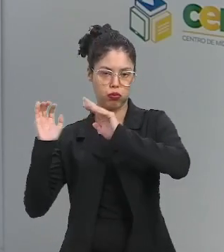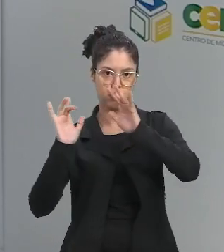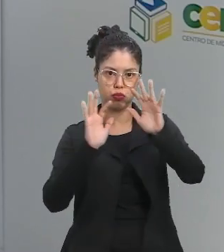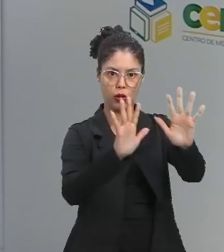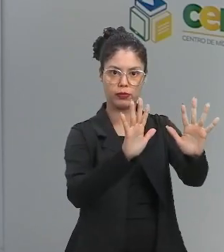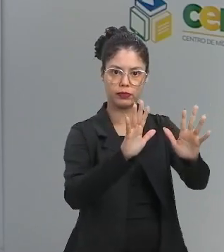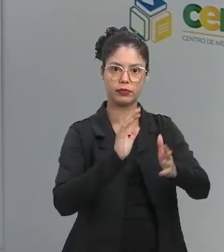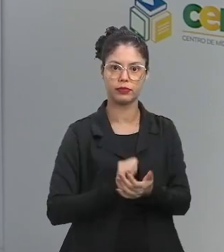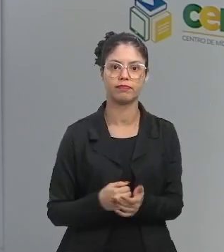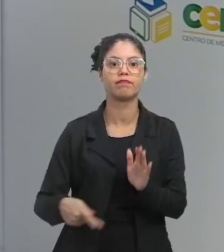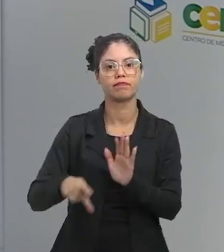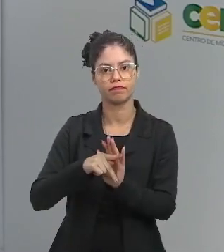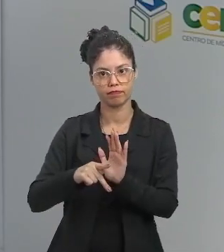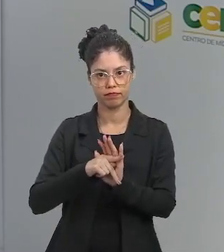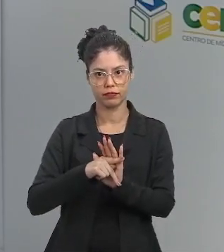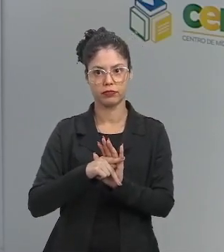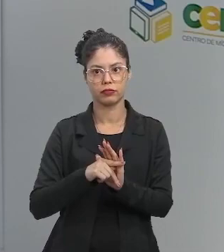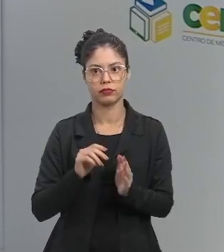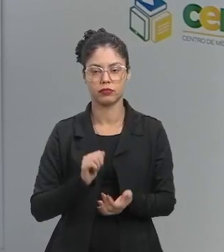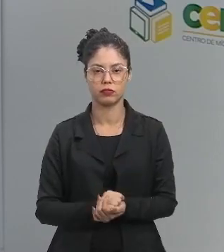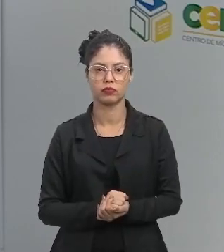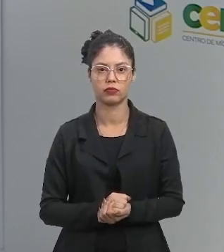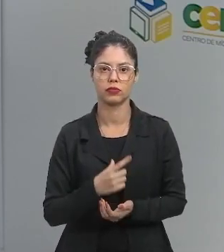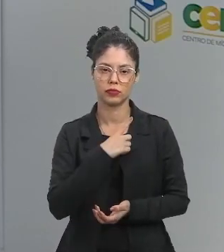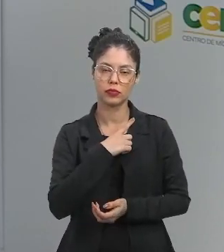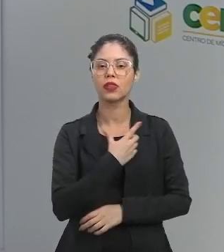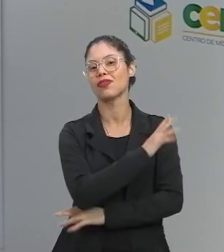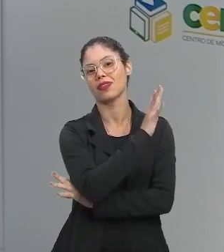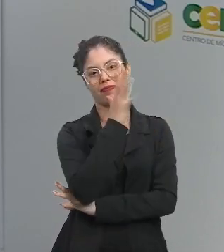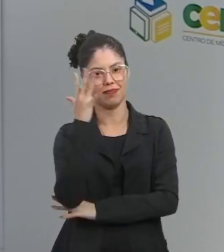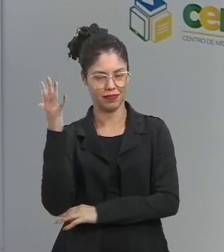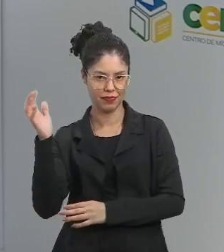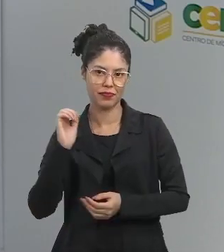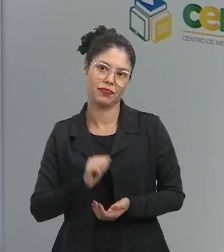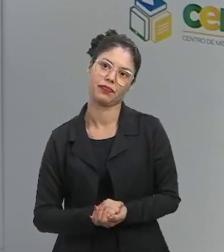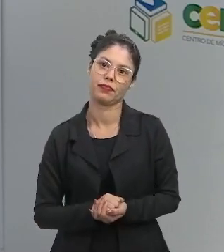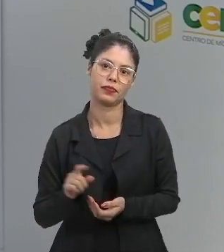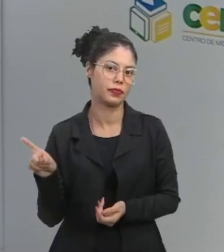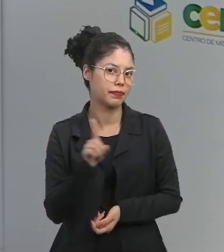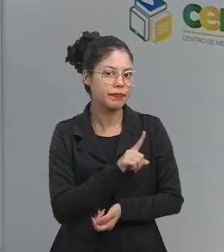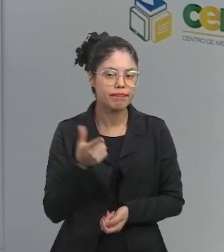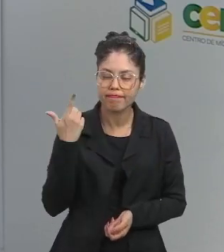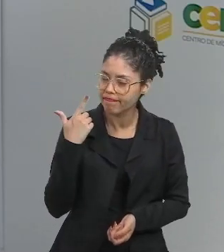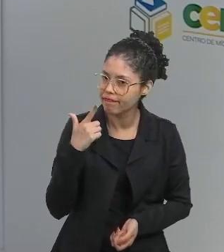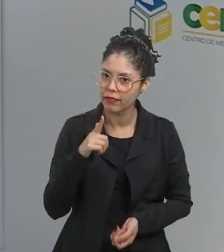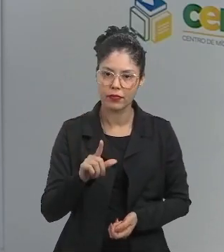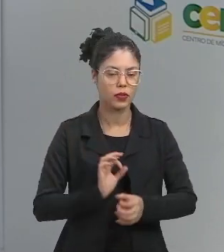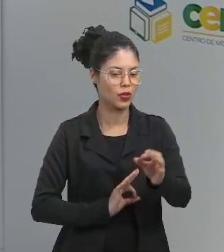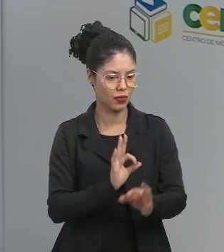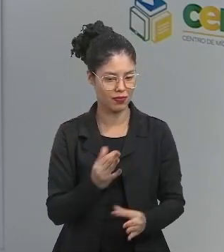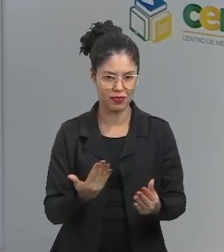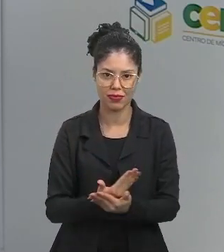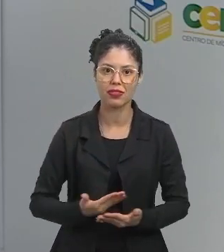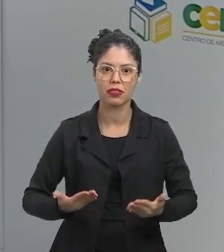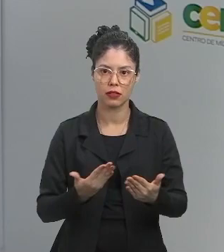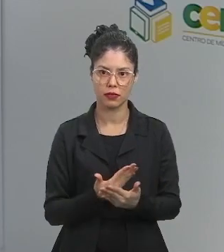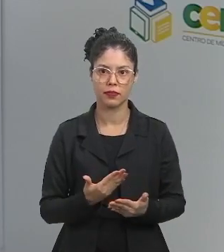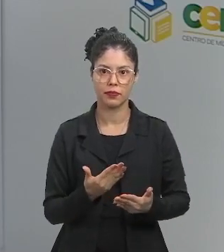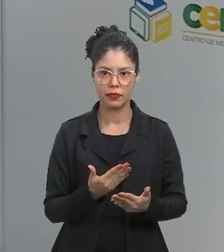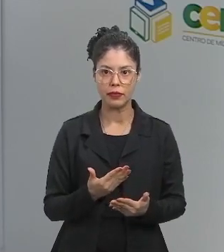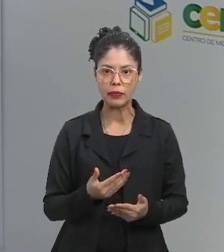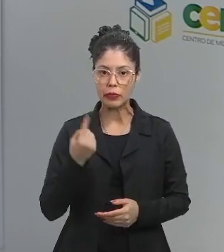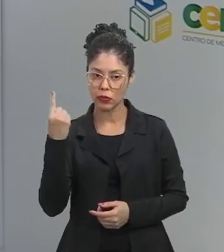as propriedades, invadiram a floresta, não foram mais tratados como se fosse